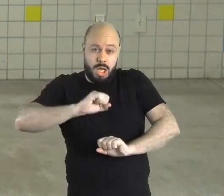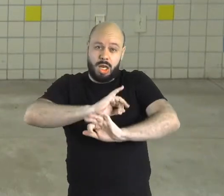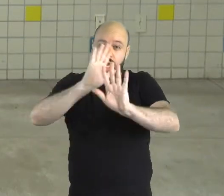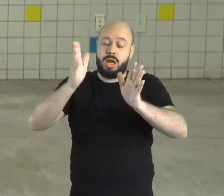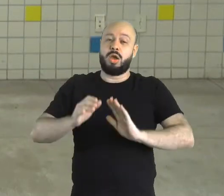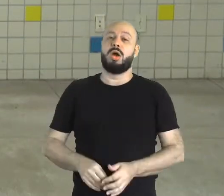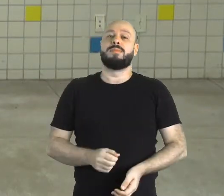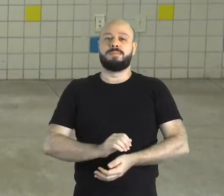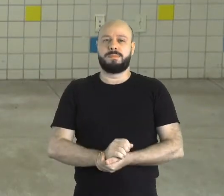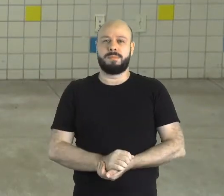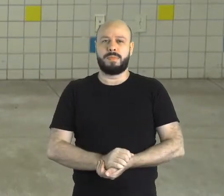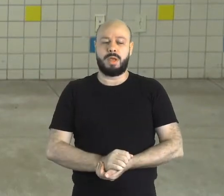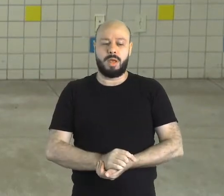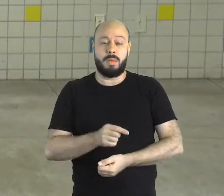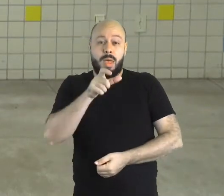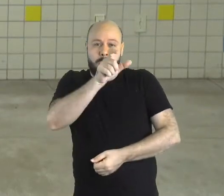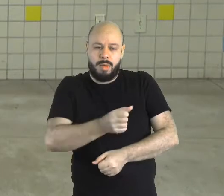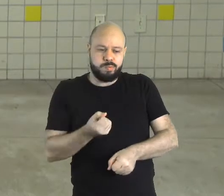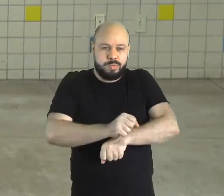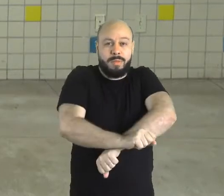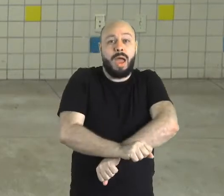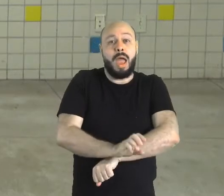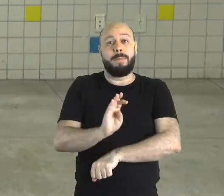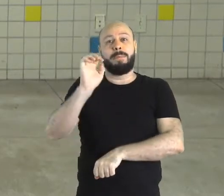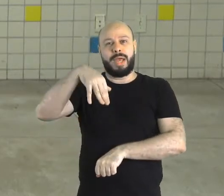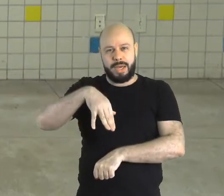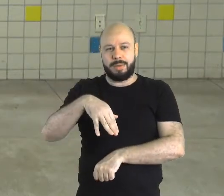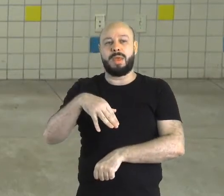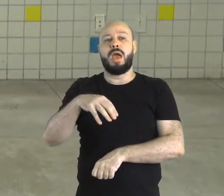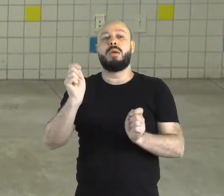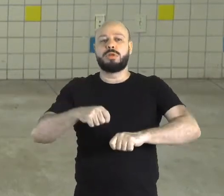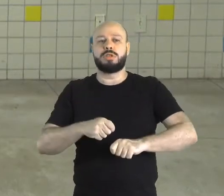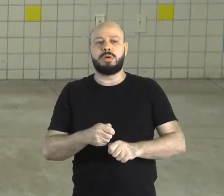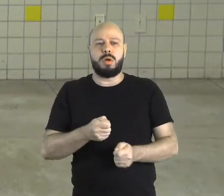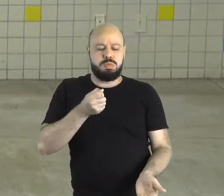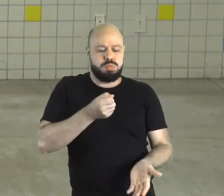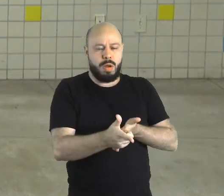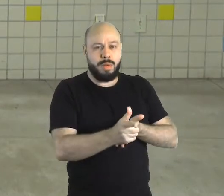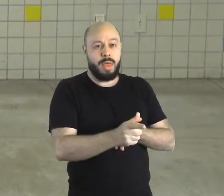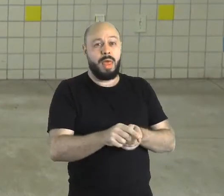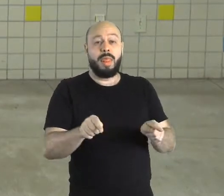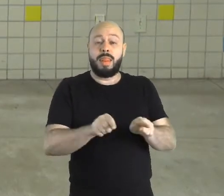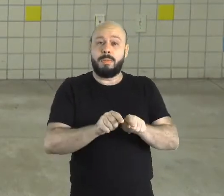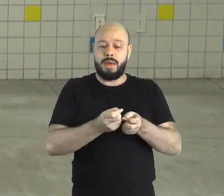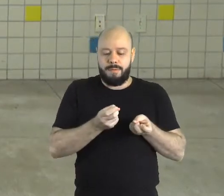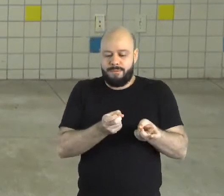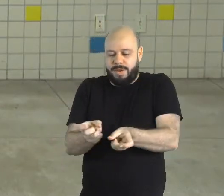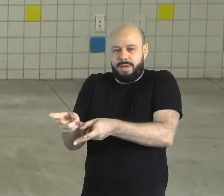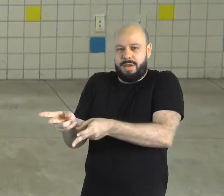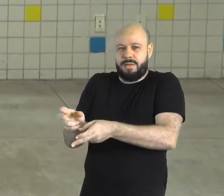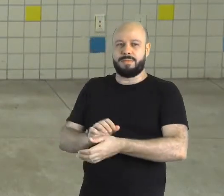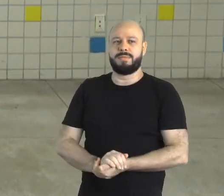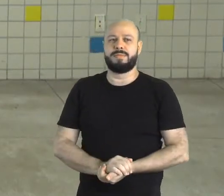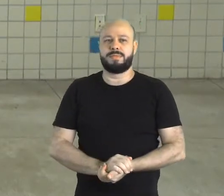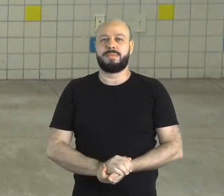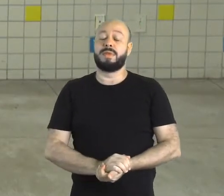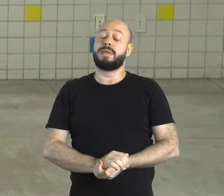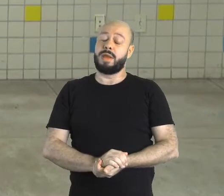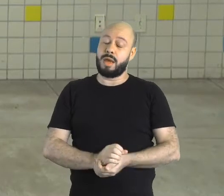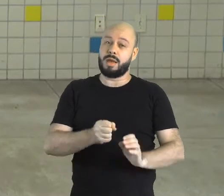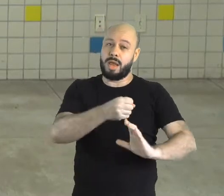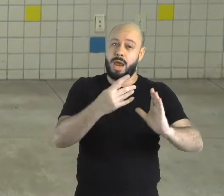considerado um bem que poderia ser comprado ou vendido. Então, a escravidão tem essas faces, essas